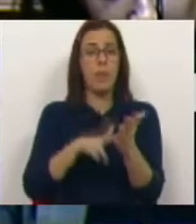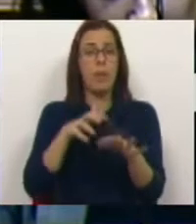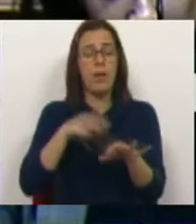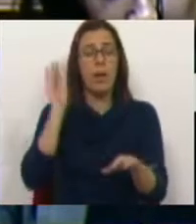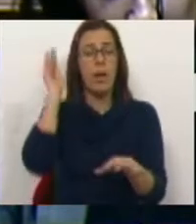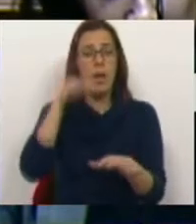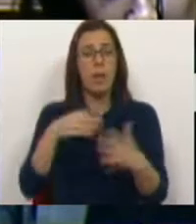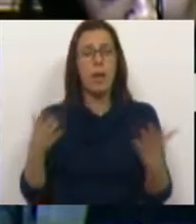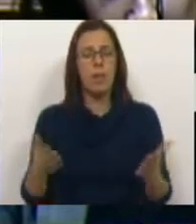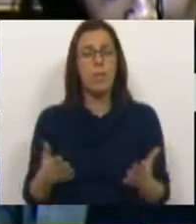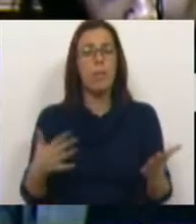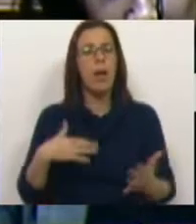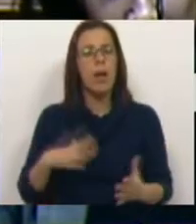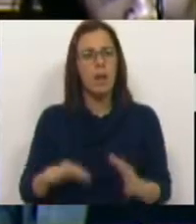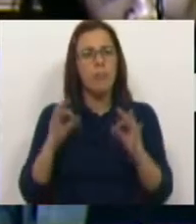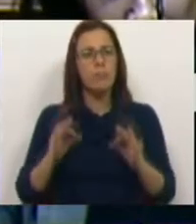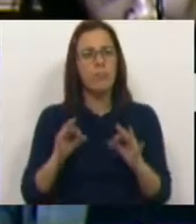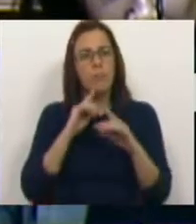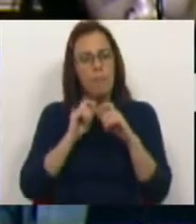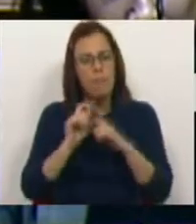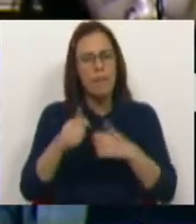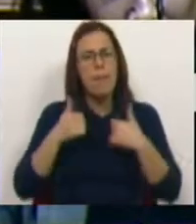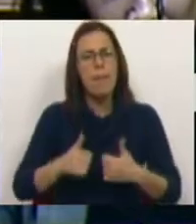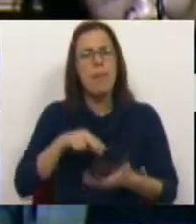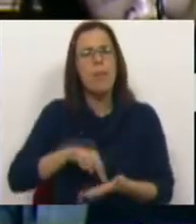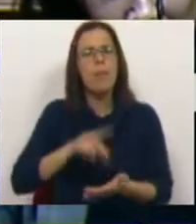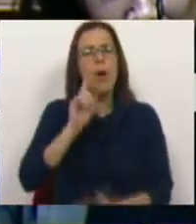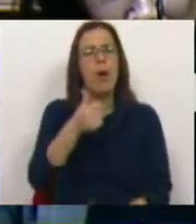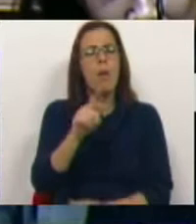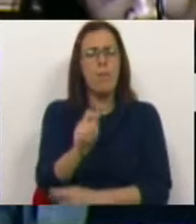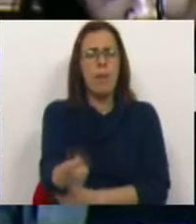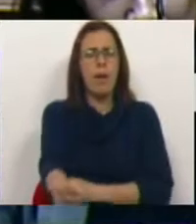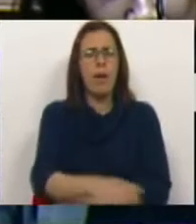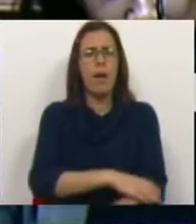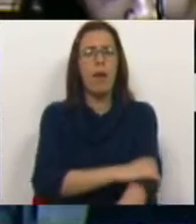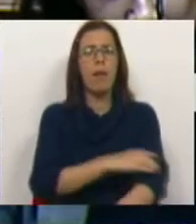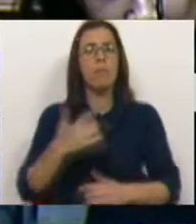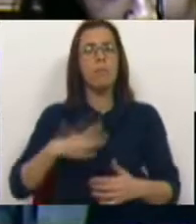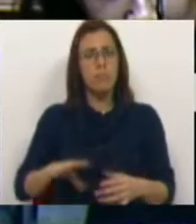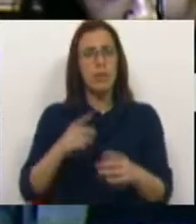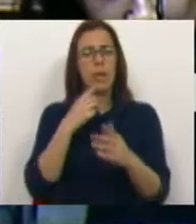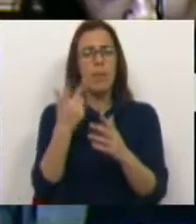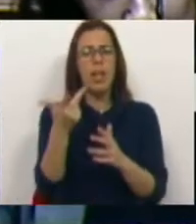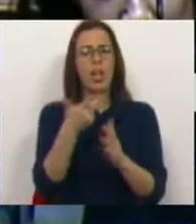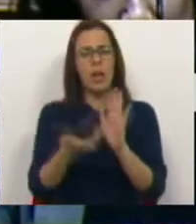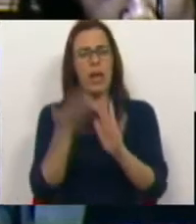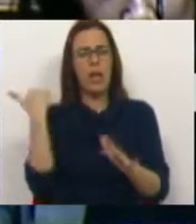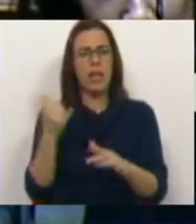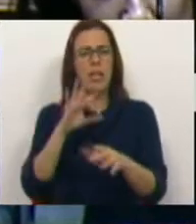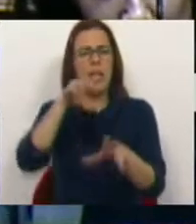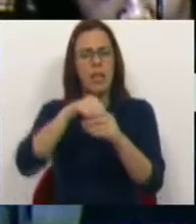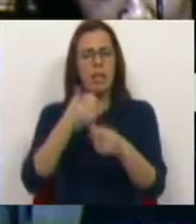Assembleia da República. Queremos é aqui definir muito bem a posição do Bloco de Esquerda. Nós queremos destroicar as relações